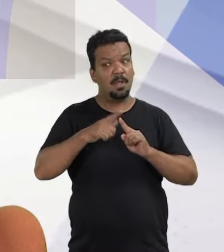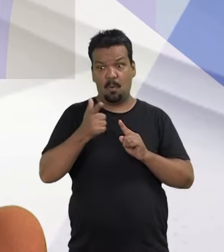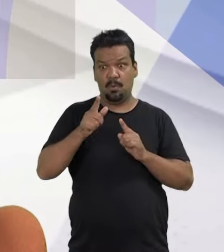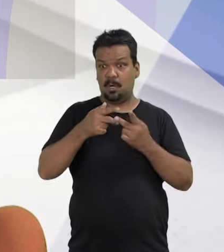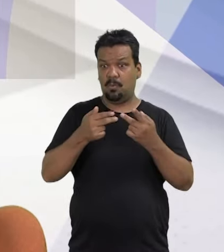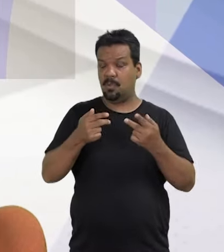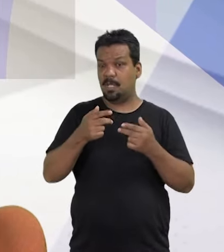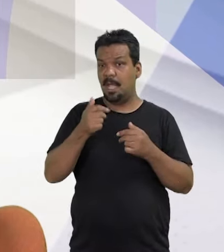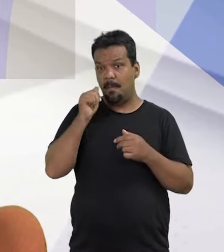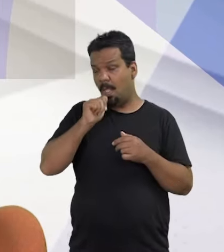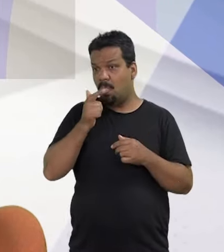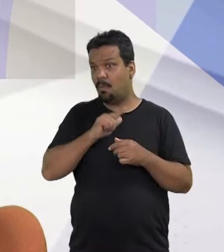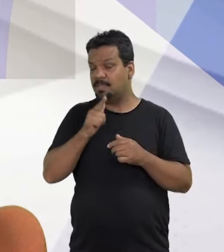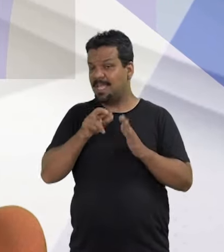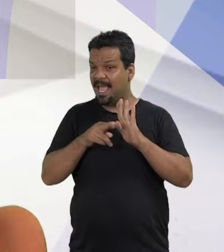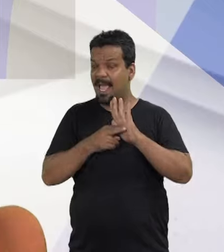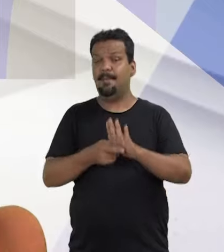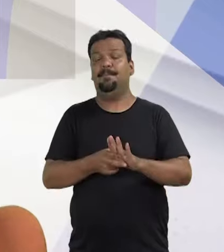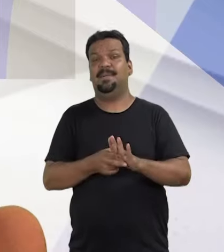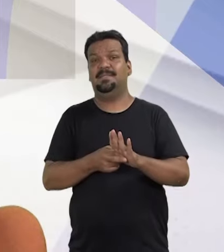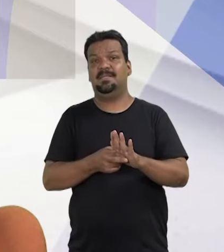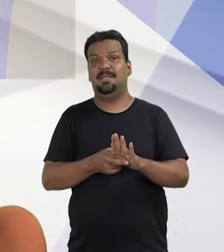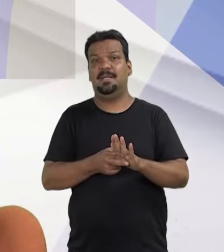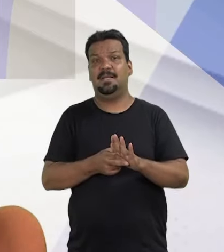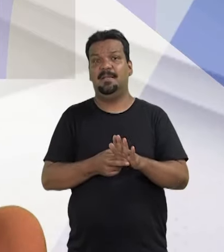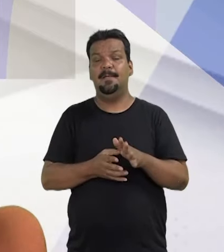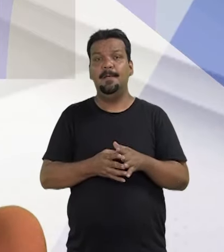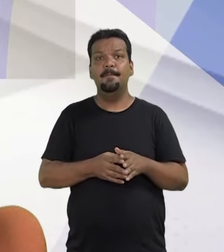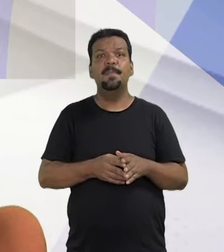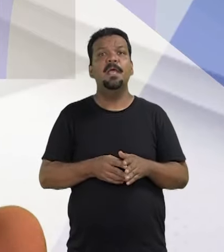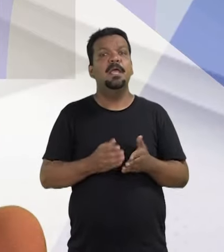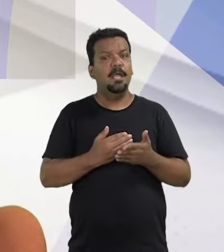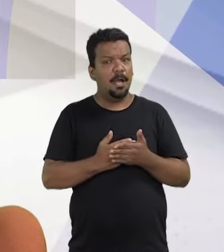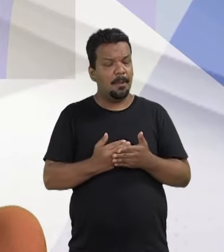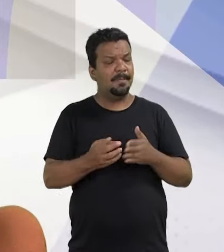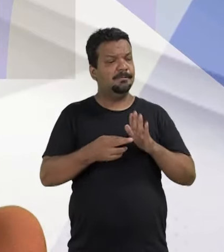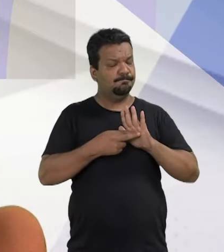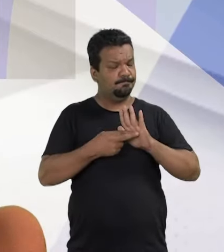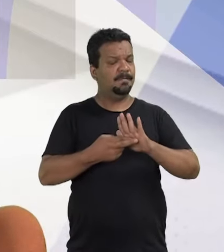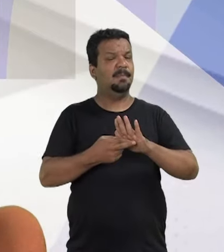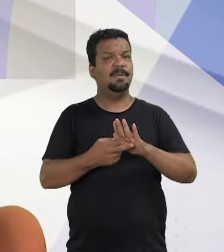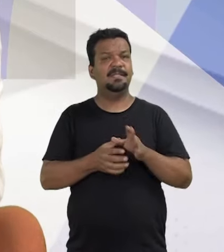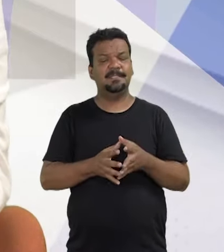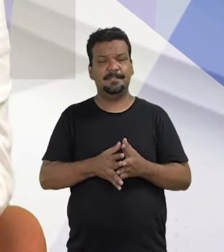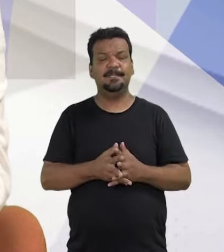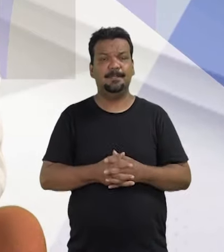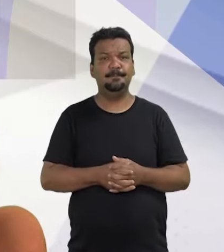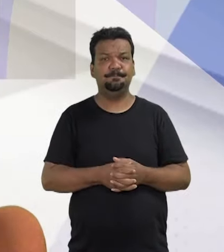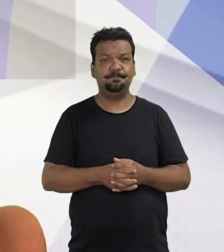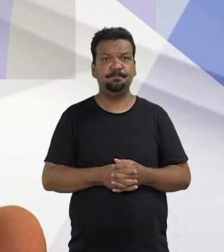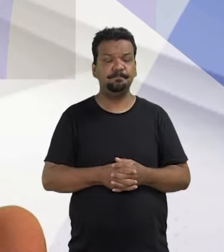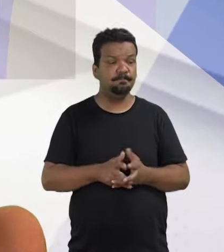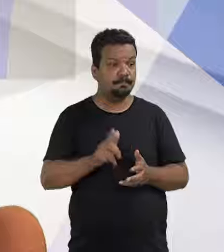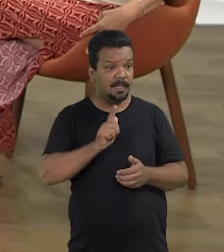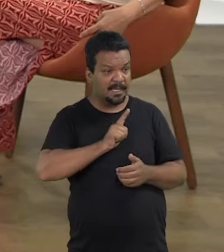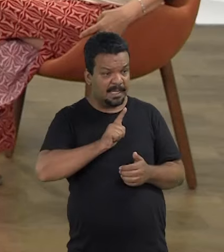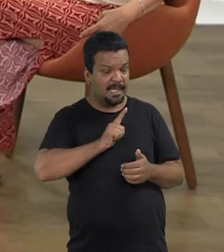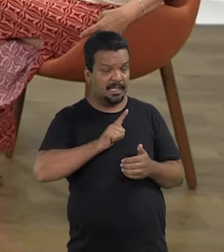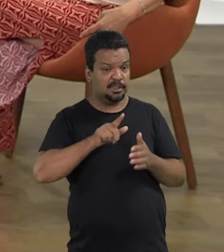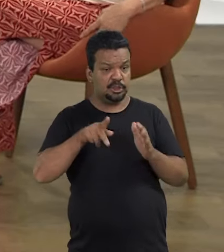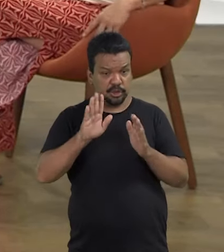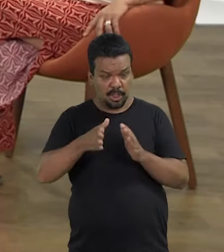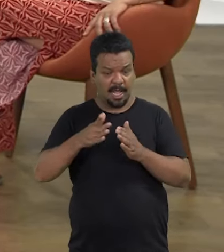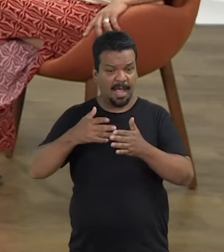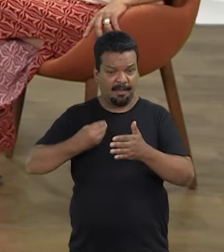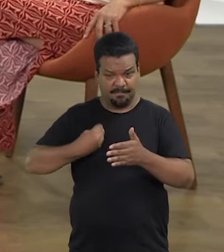coisa que as mulheres não conseguem representar. Essas são as categorias. Ela vai representar uma categoria. Então, ela